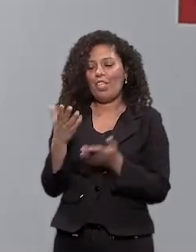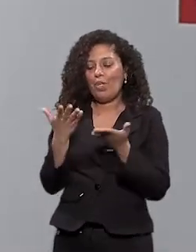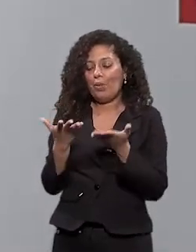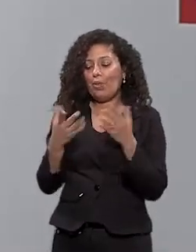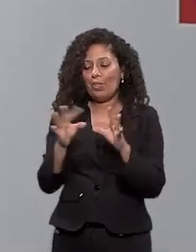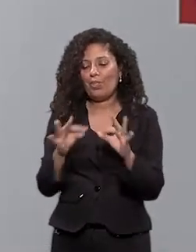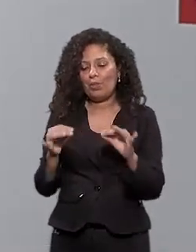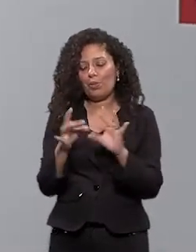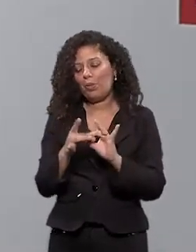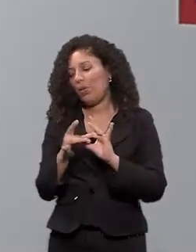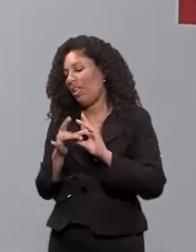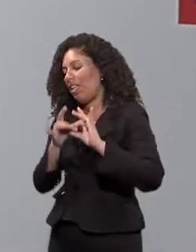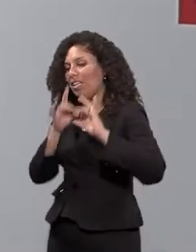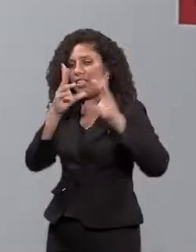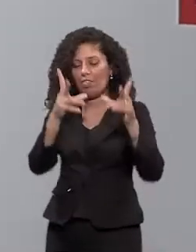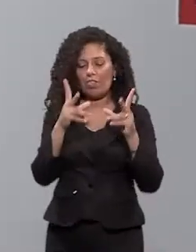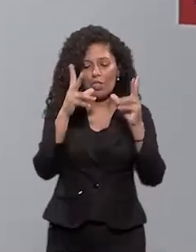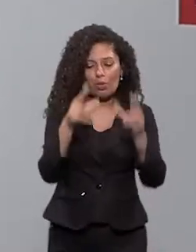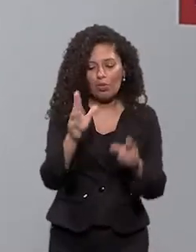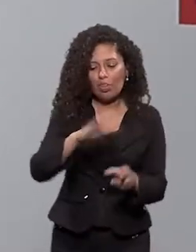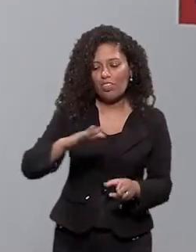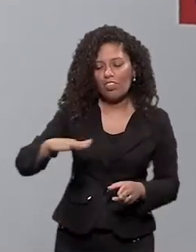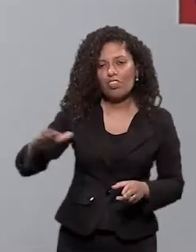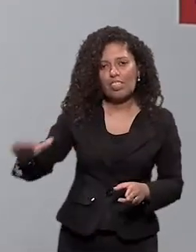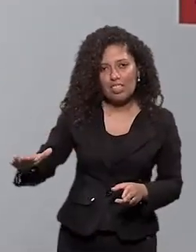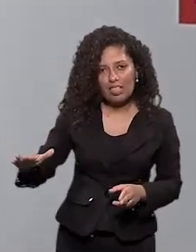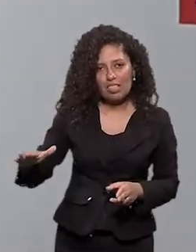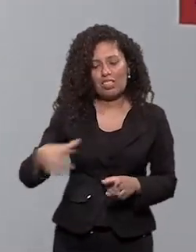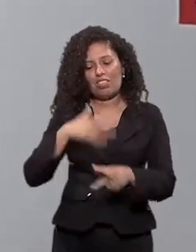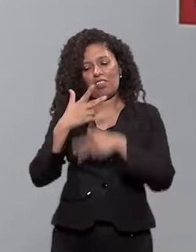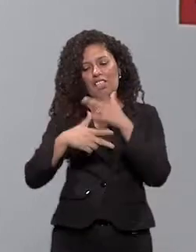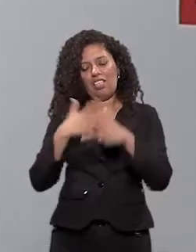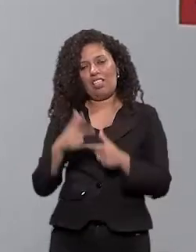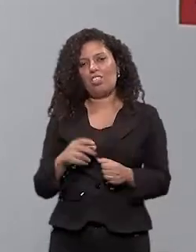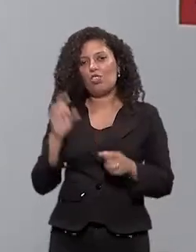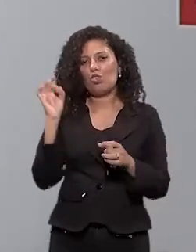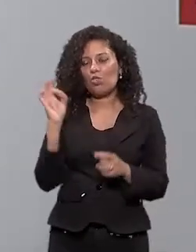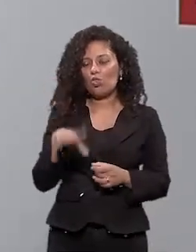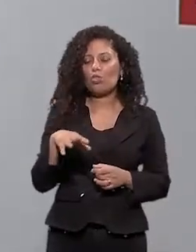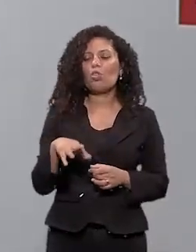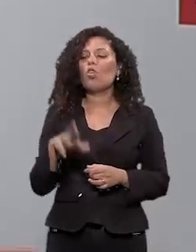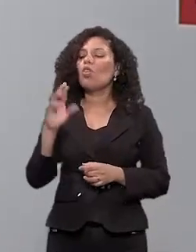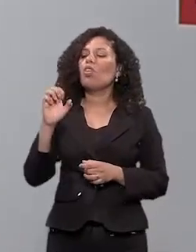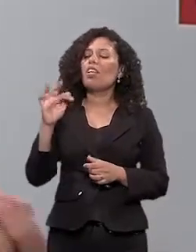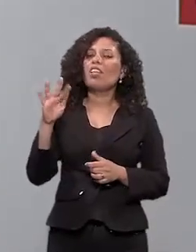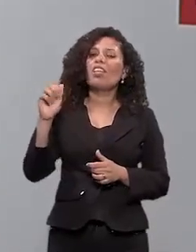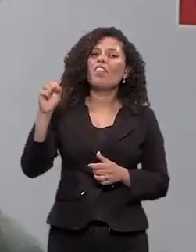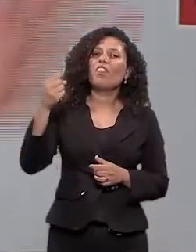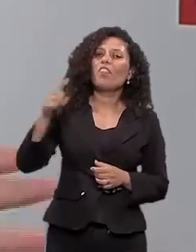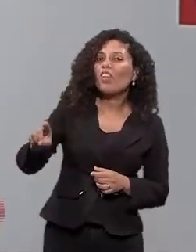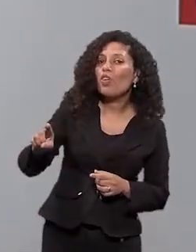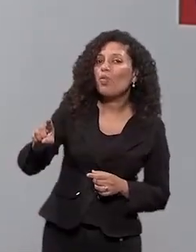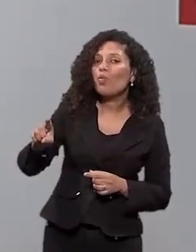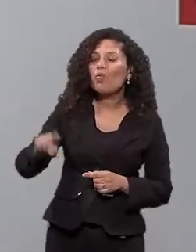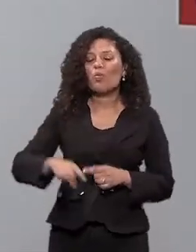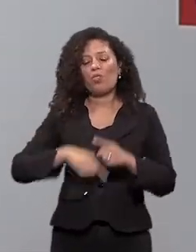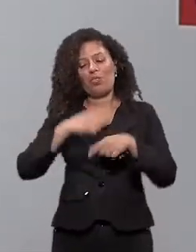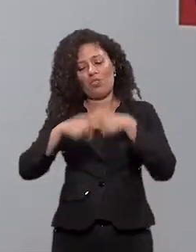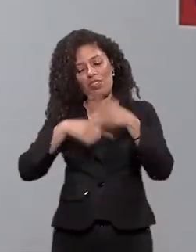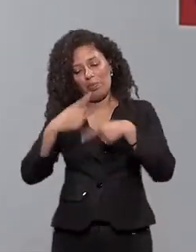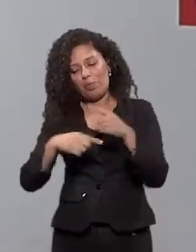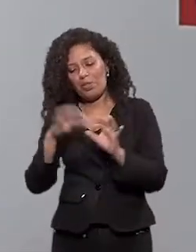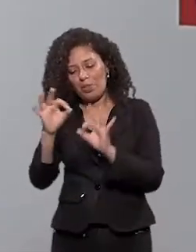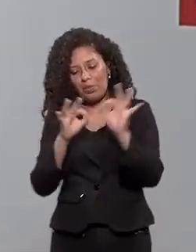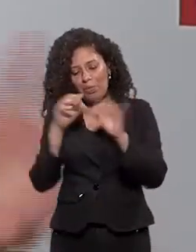frases exatamente como as crianças falaram. A única coisa que eu pus de letra aqui foi o refrão. E a música depois eu musiquei,